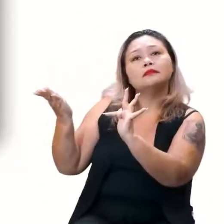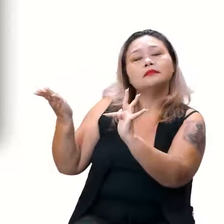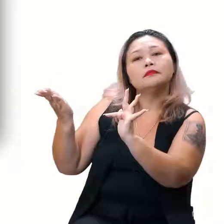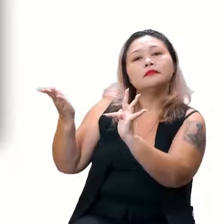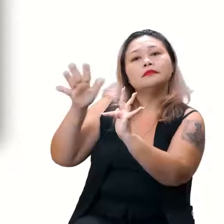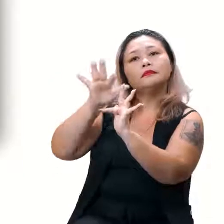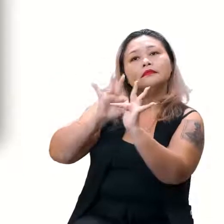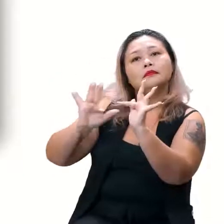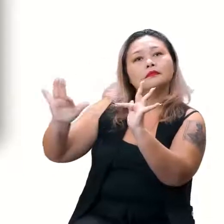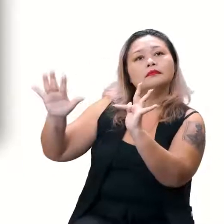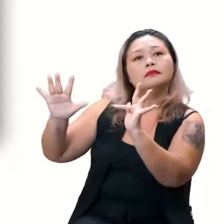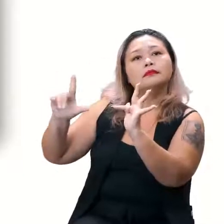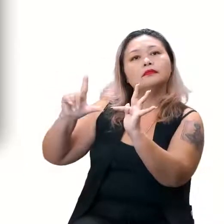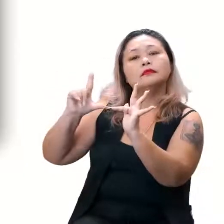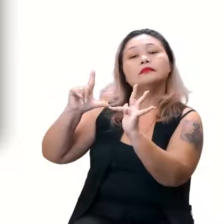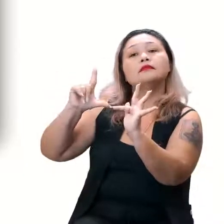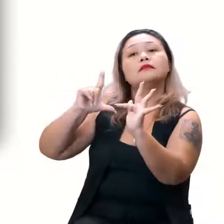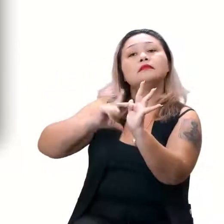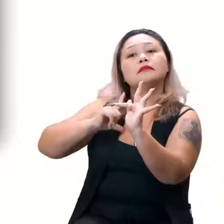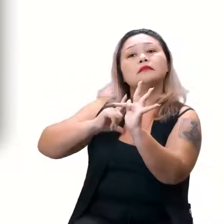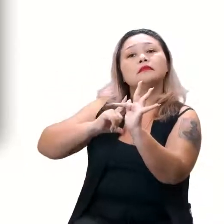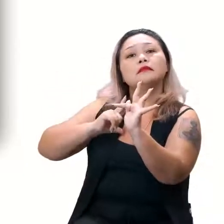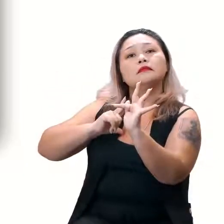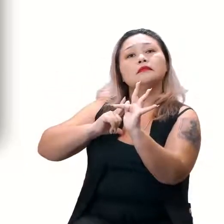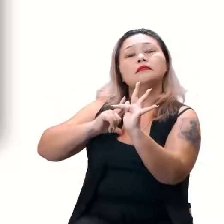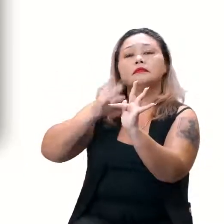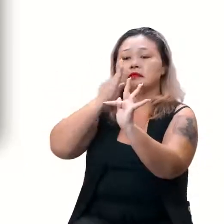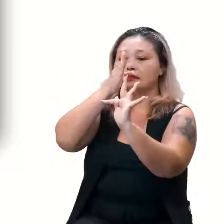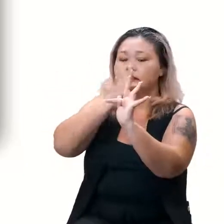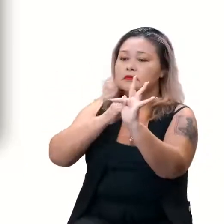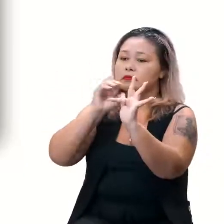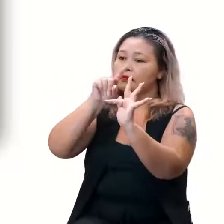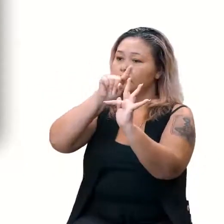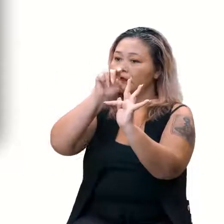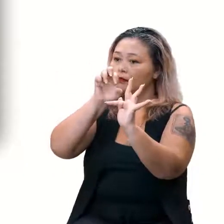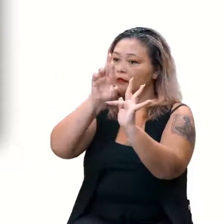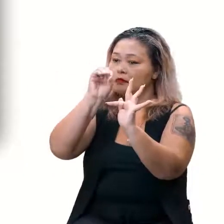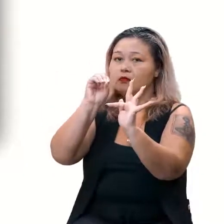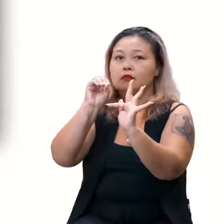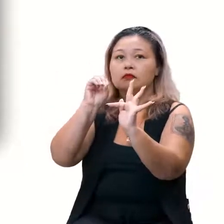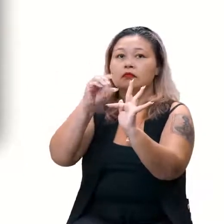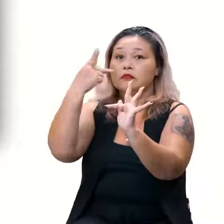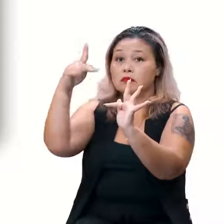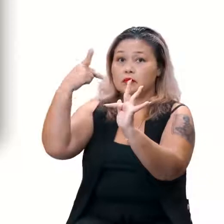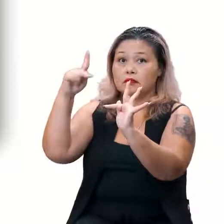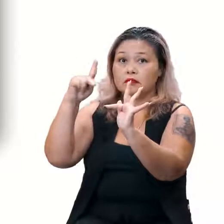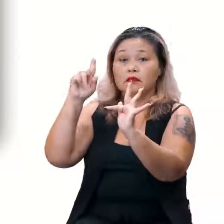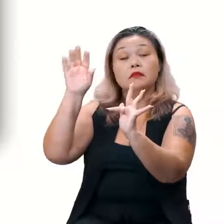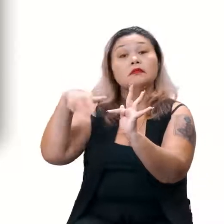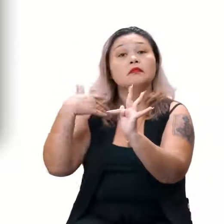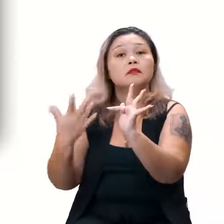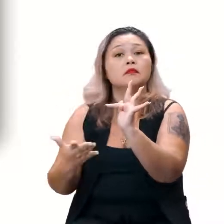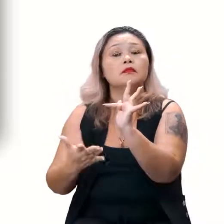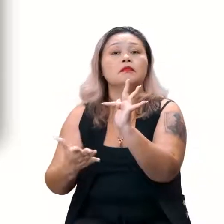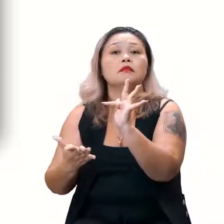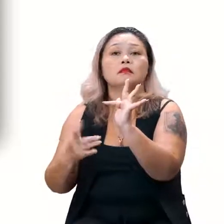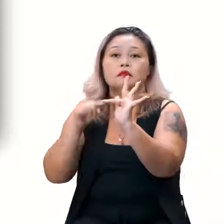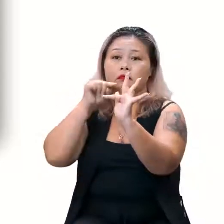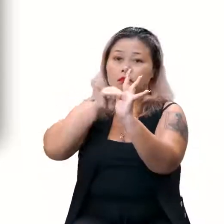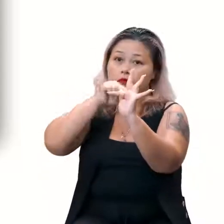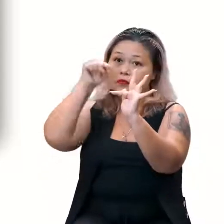abaixo, pontos considerados zeros dessas funções são. Os pontos